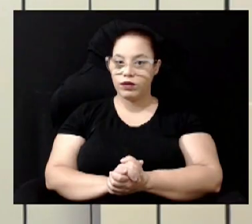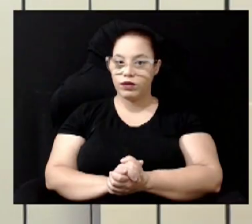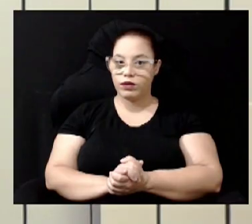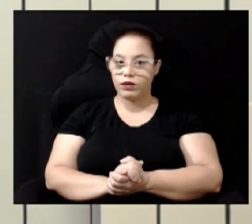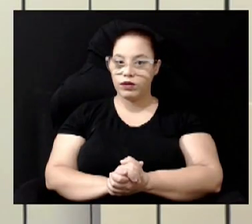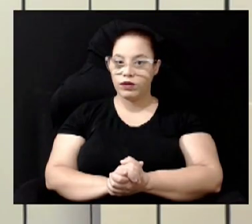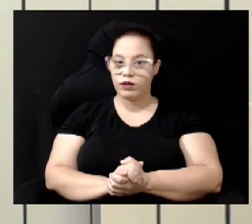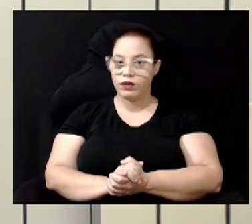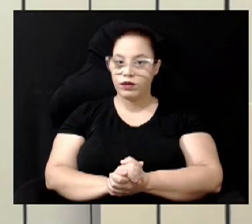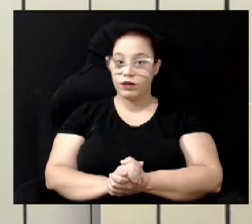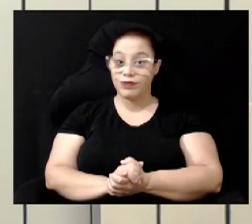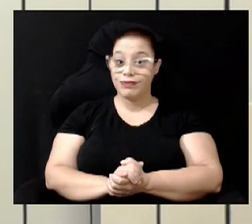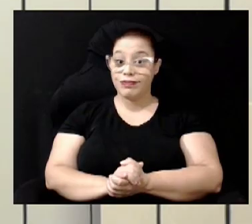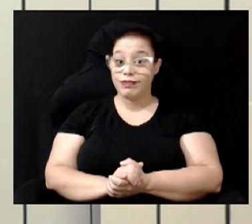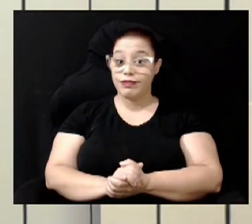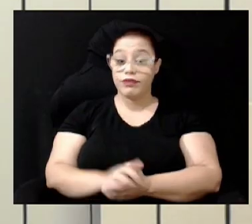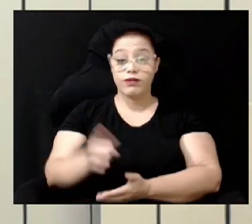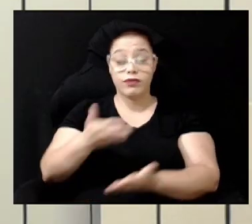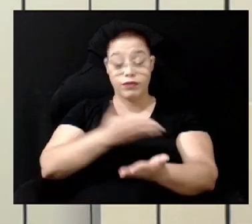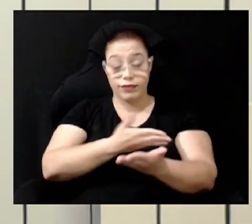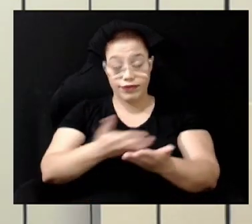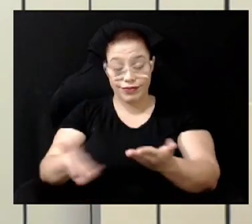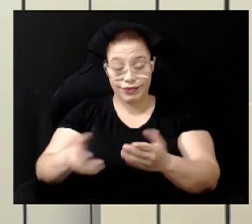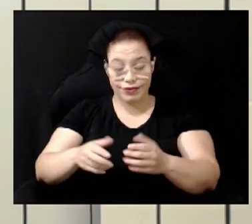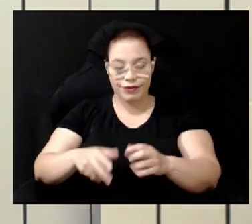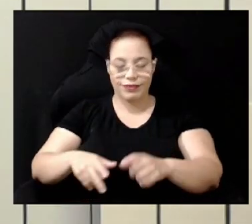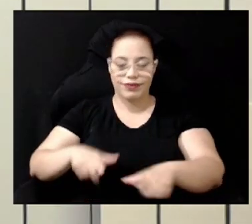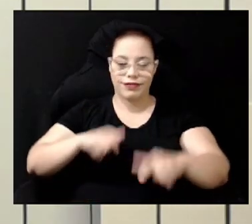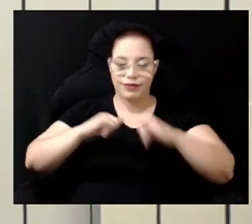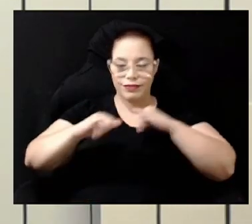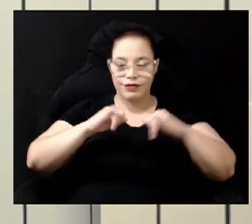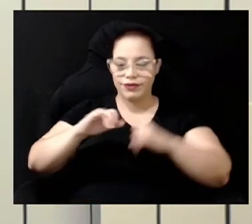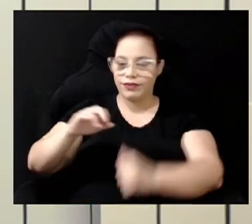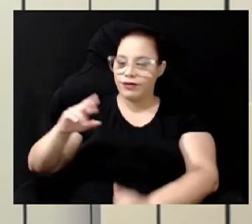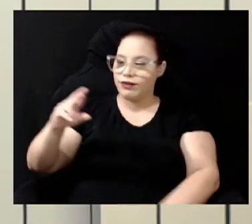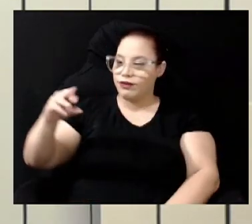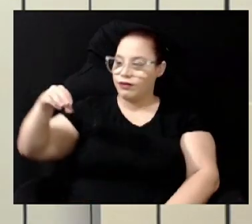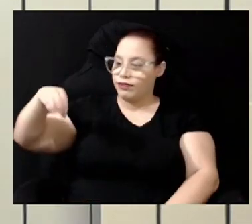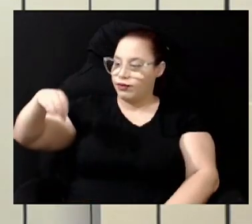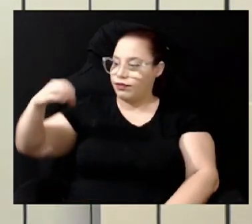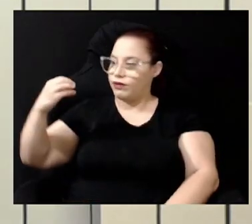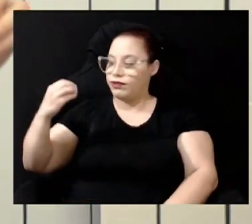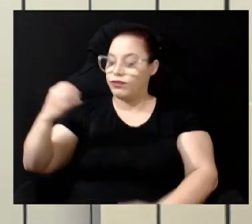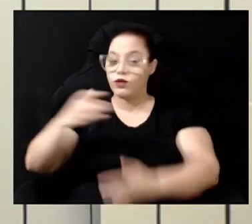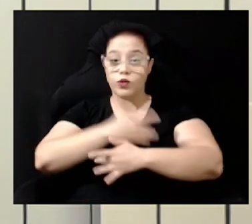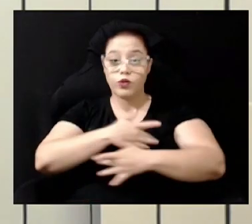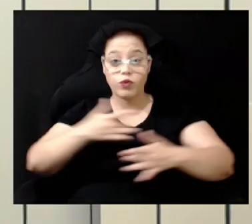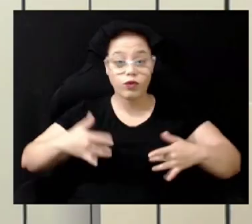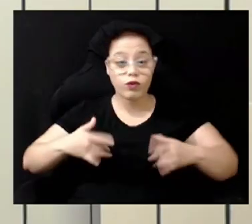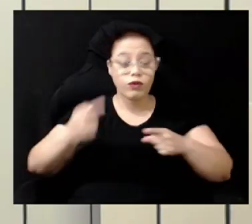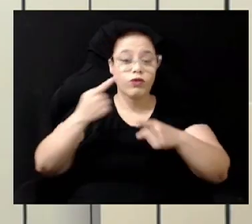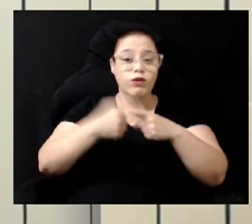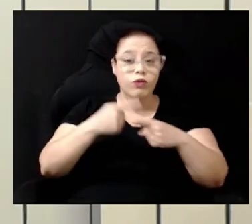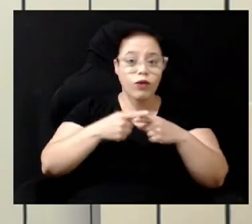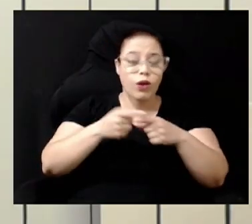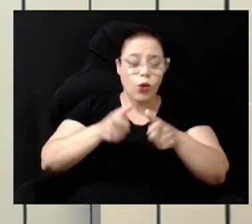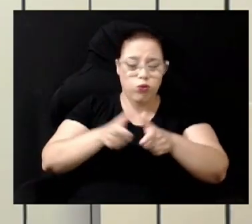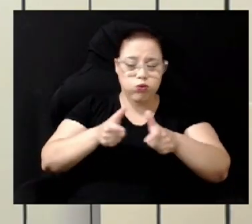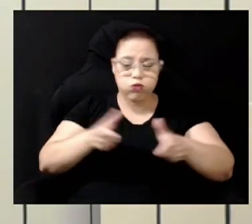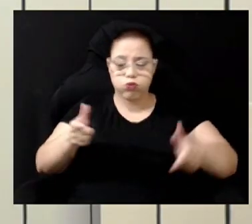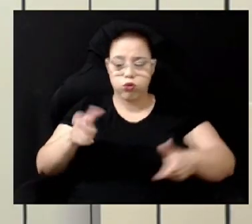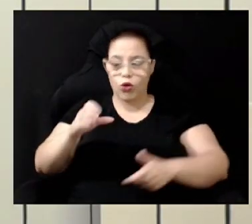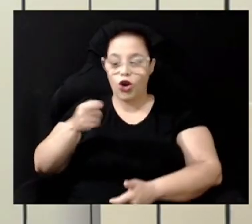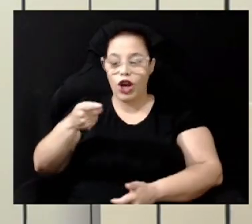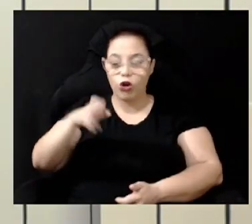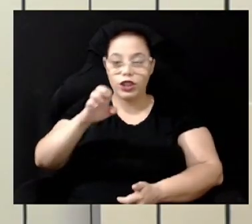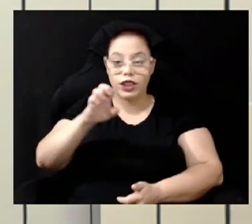E a gente segue aqui com as notícias da Metrópole falando agora sobre saúde porque aumento de casos de coqueluche